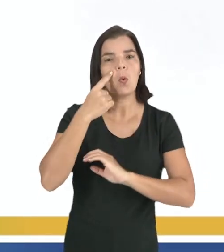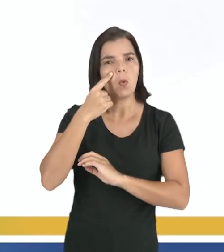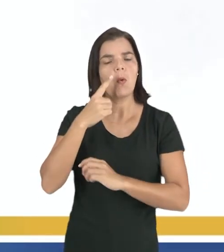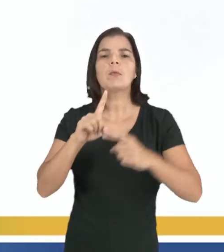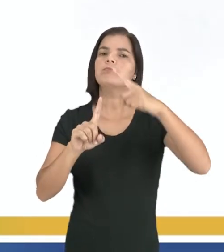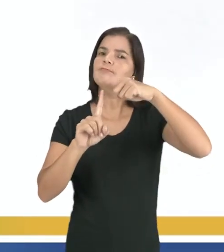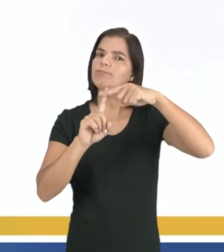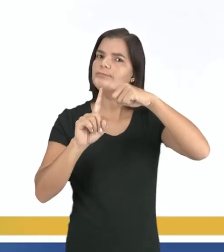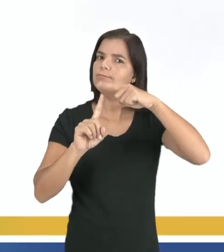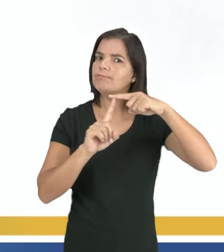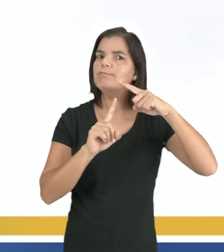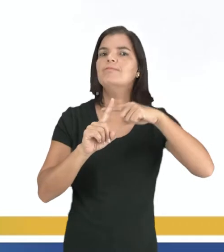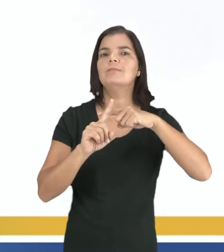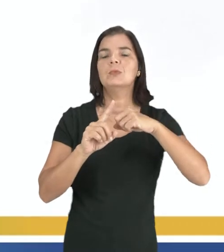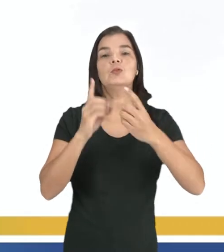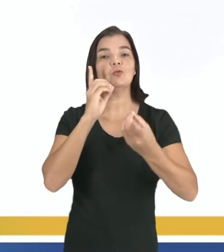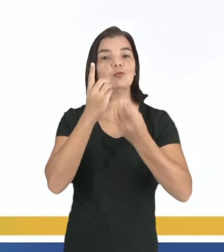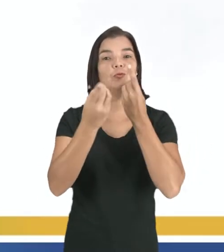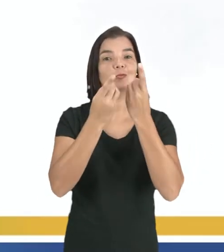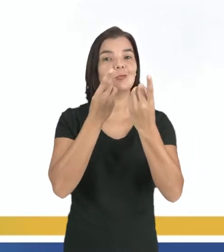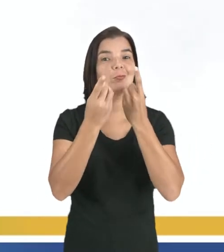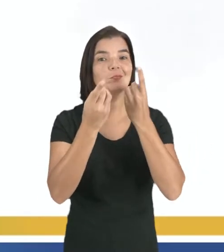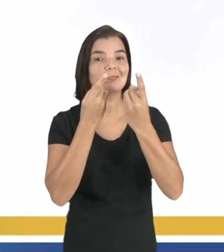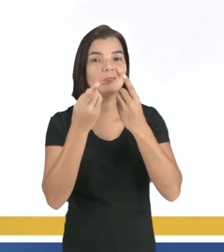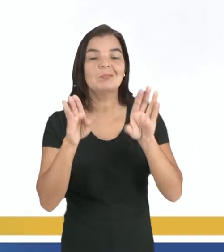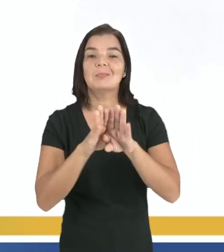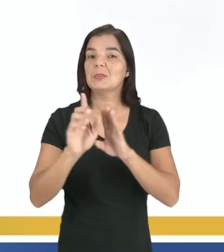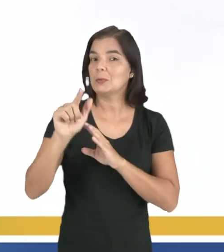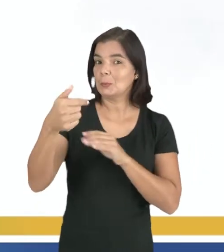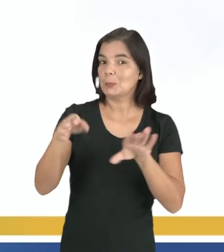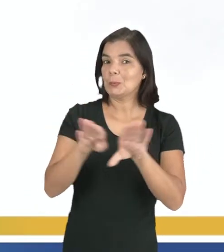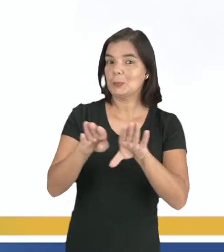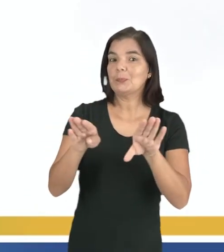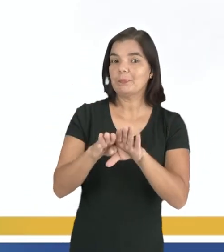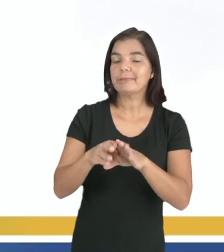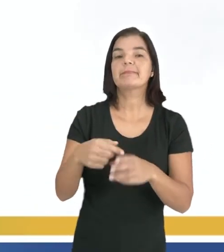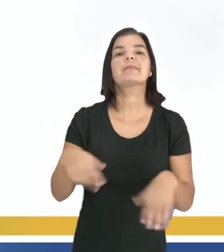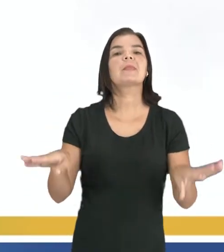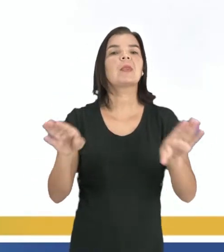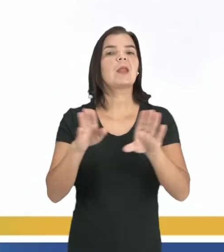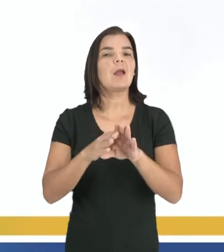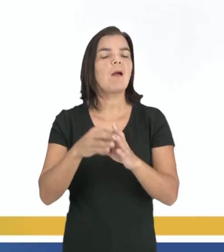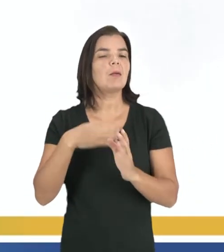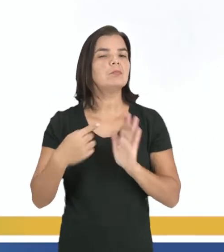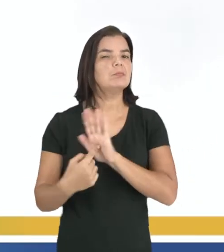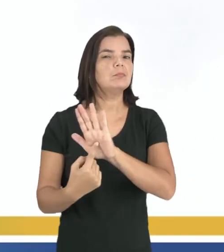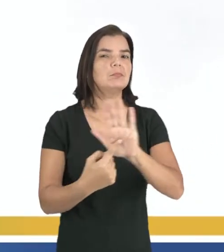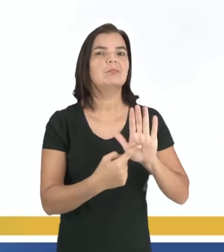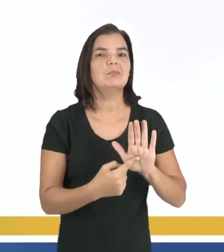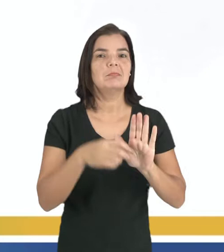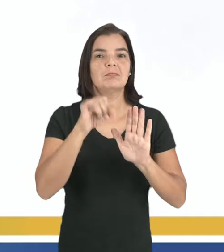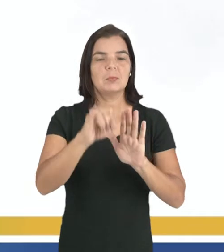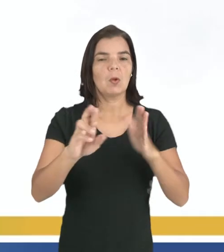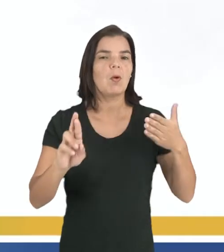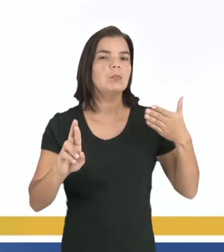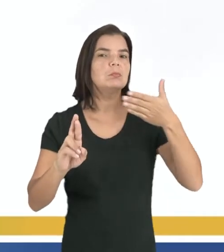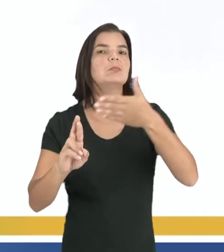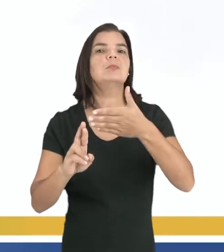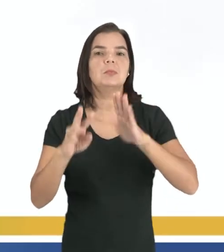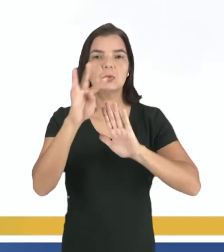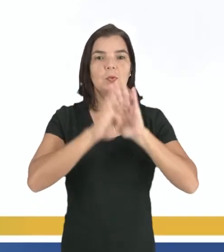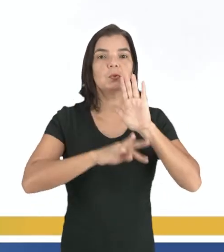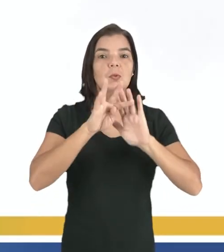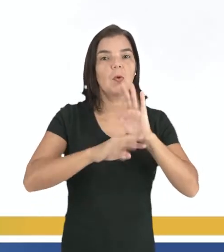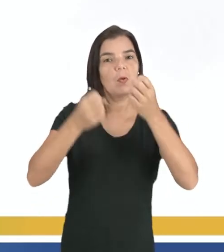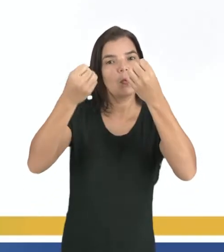sua tipologia será dialogal. Em outros momentos, você vai poder expor. Se essa for a intenção do seu texto,